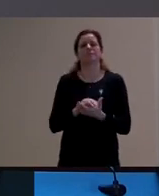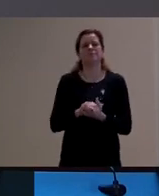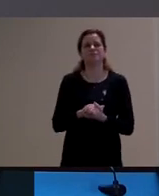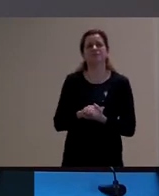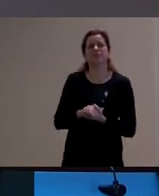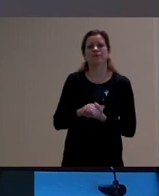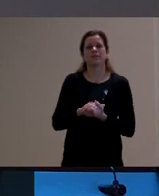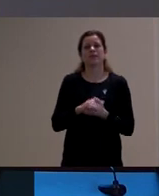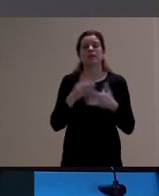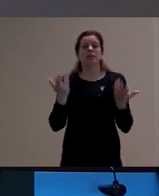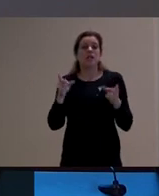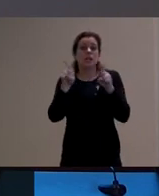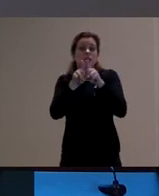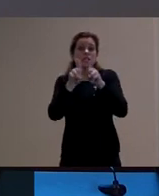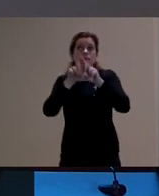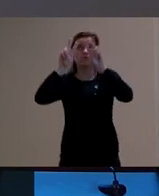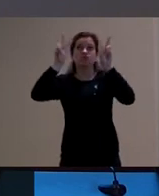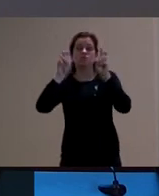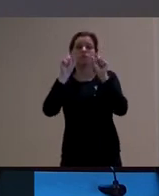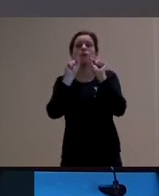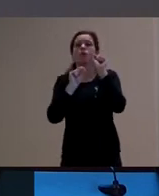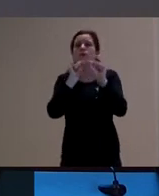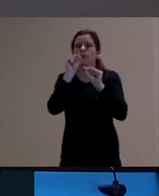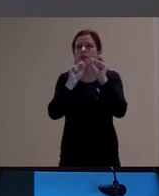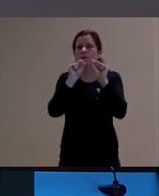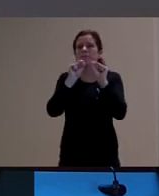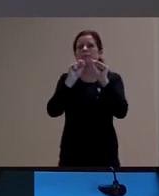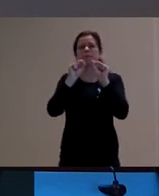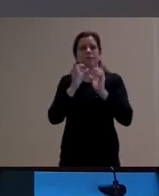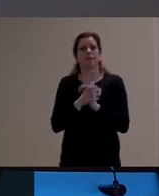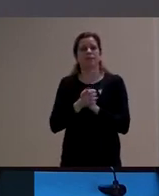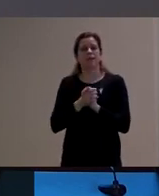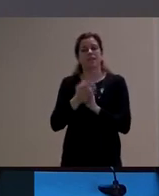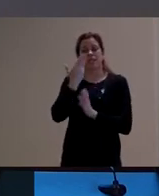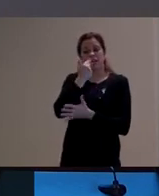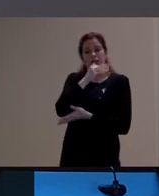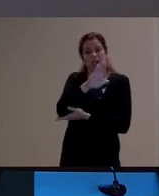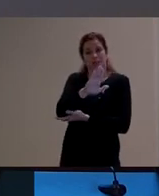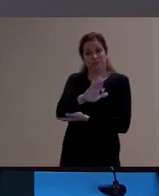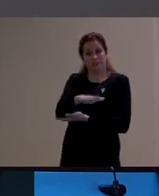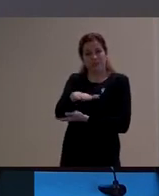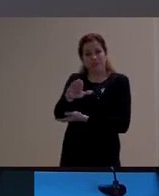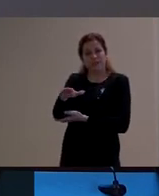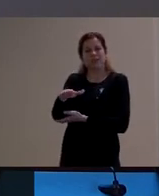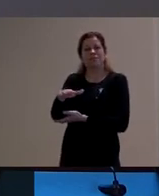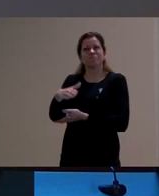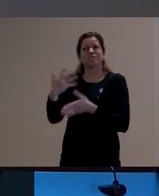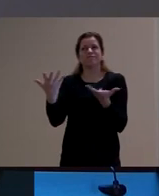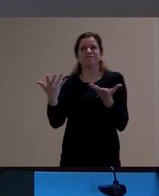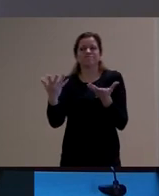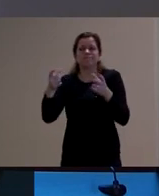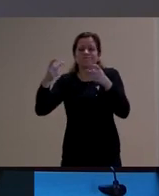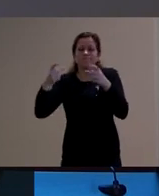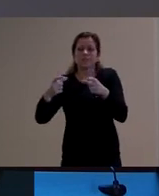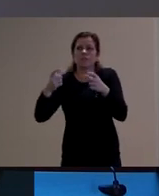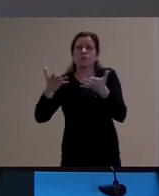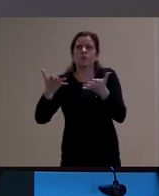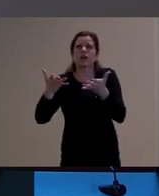o eu queria destacar é que na obra dele, isso, que a infância aparece um pouco como esse lugar de